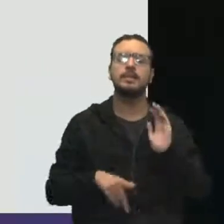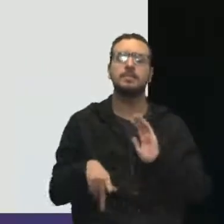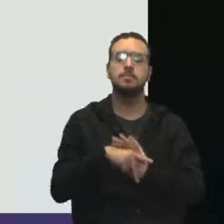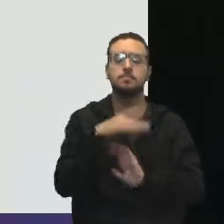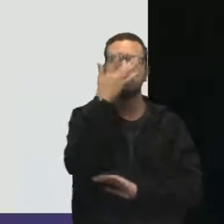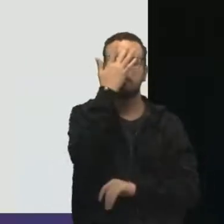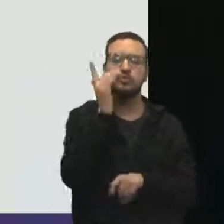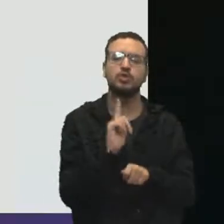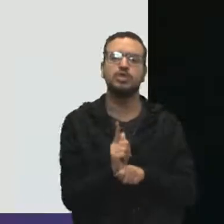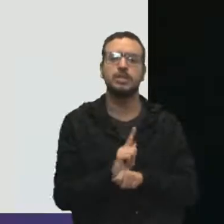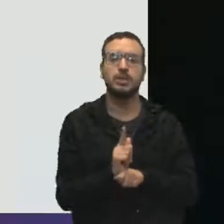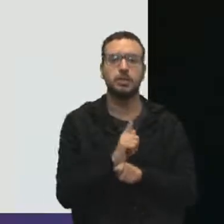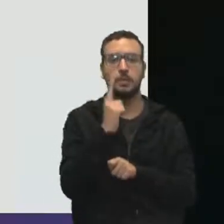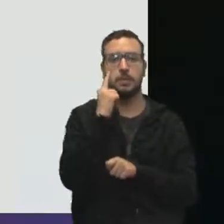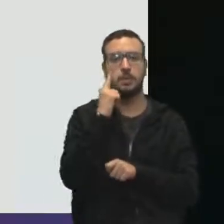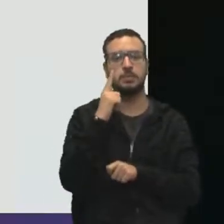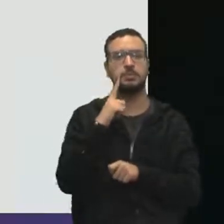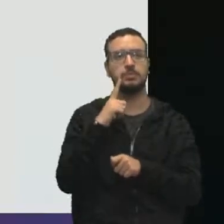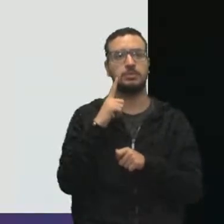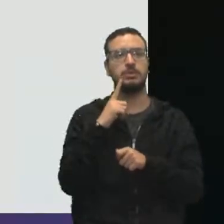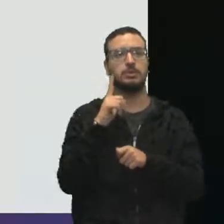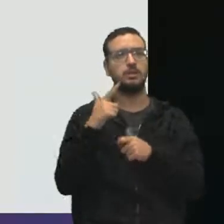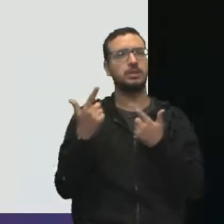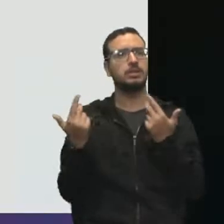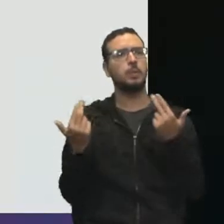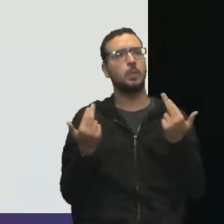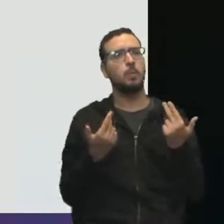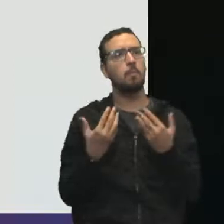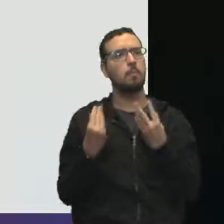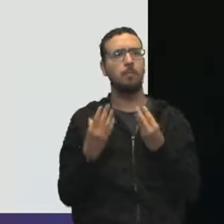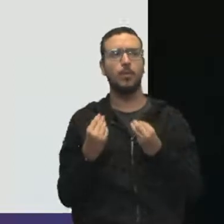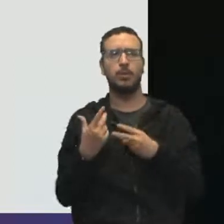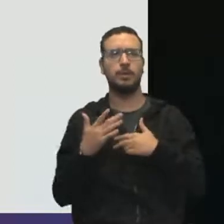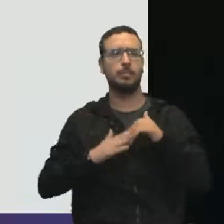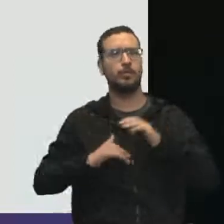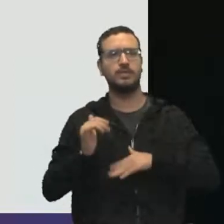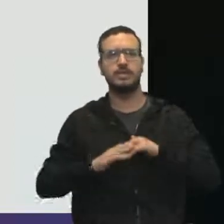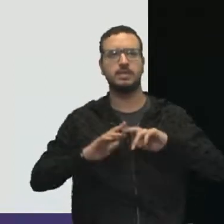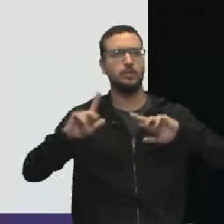gestor de projetos? Vejam que elas são comuns a muitas profissões.